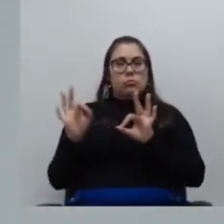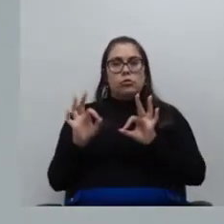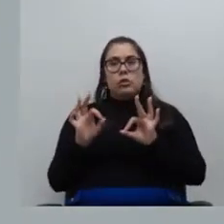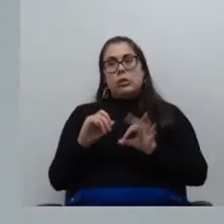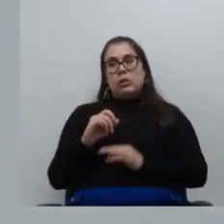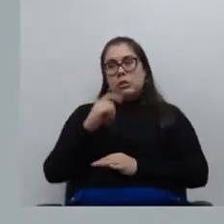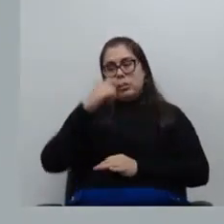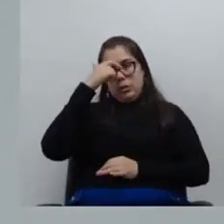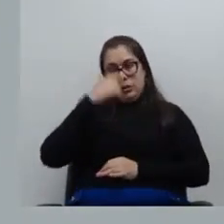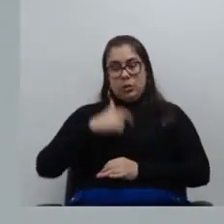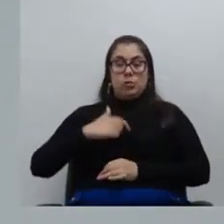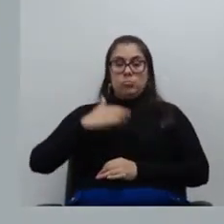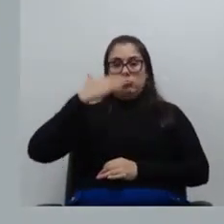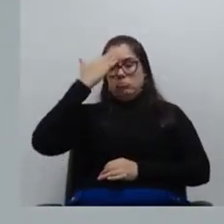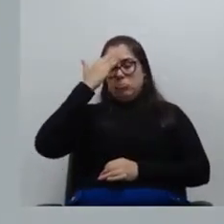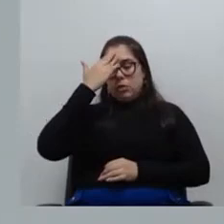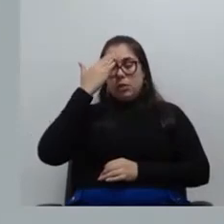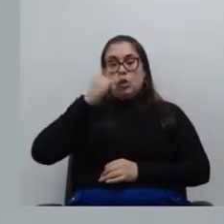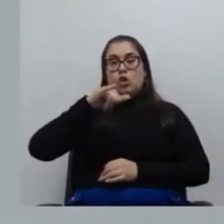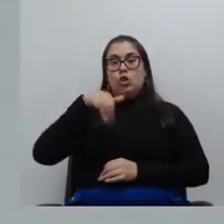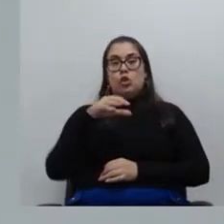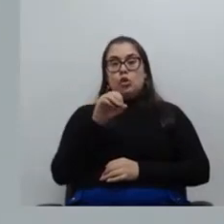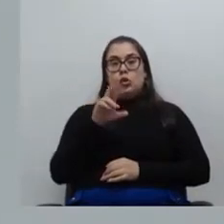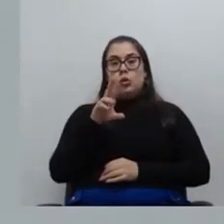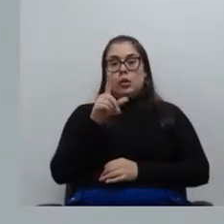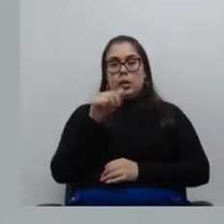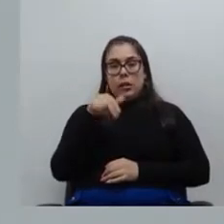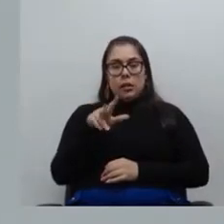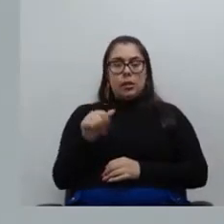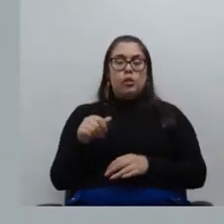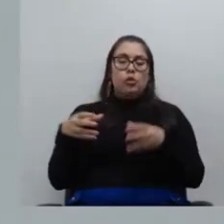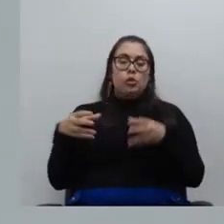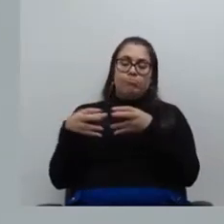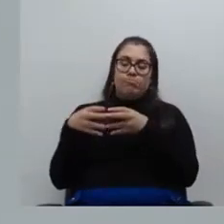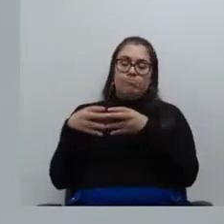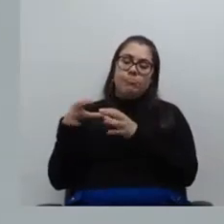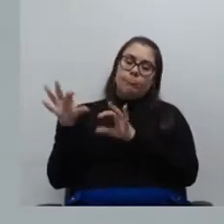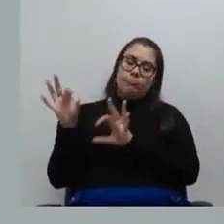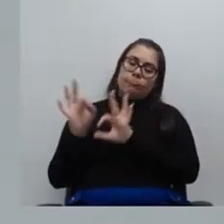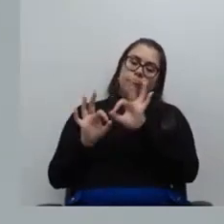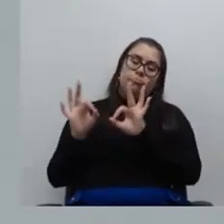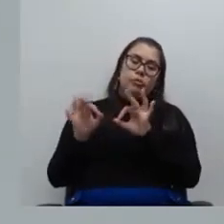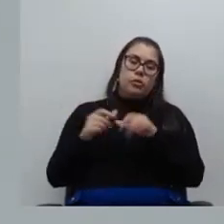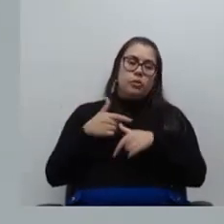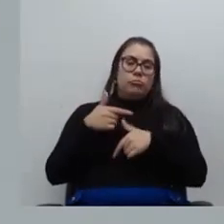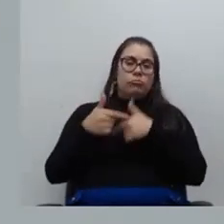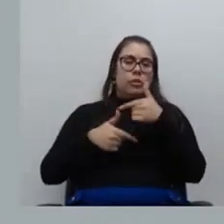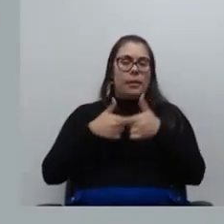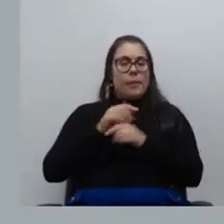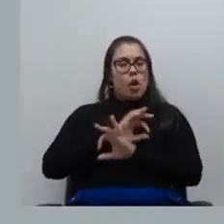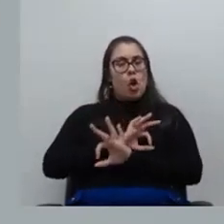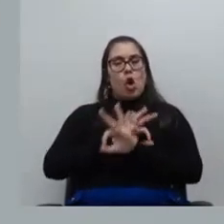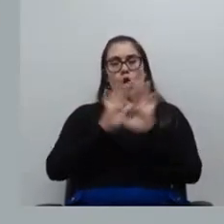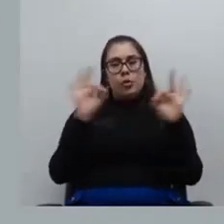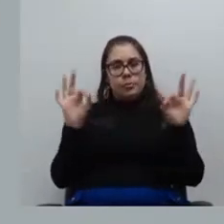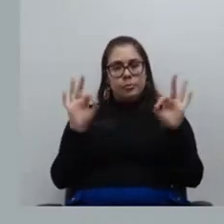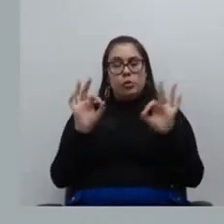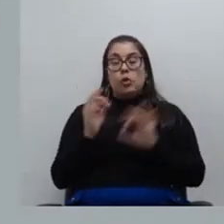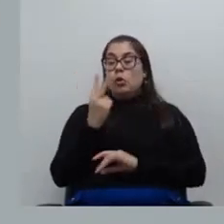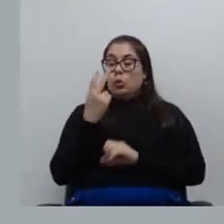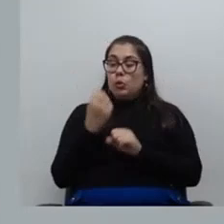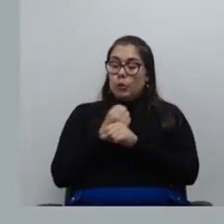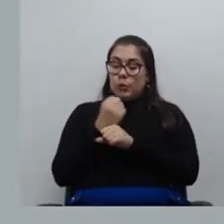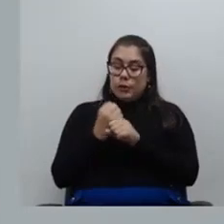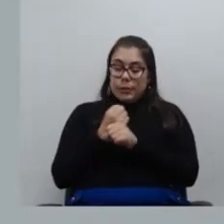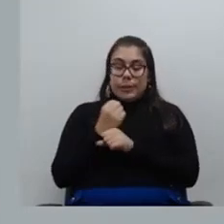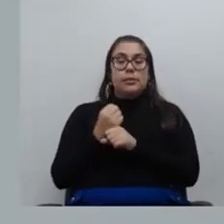dúvidas de que a Jordana junto com toda a equipe fará um ótimo trabalho à frente da associação esses dois anos